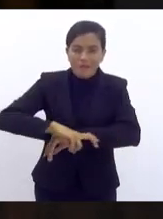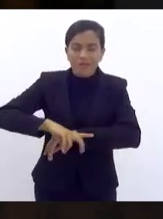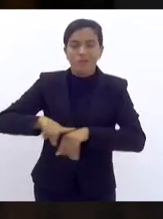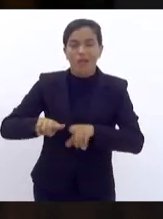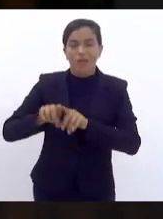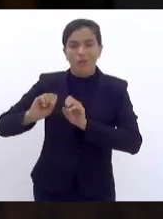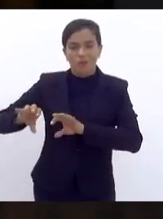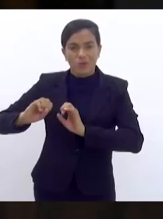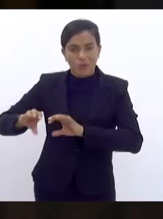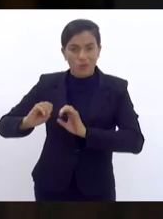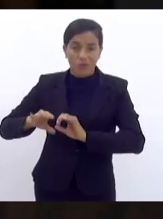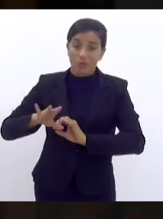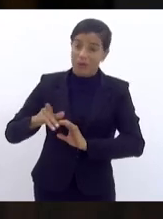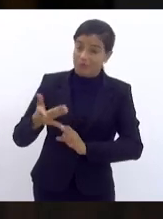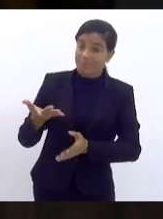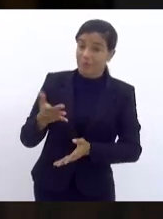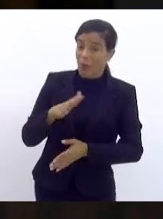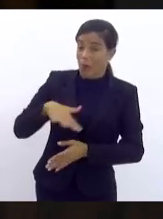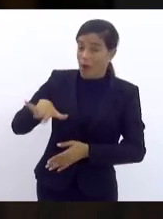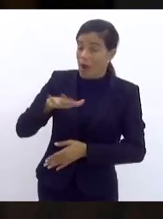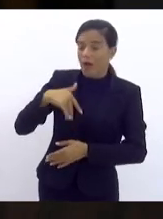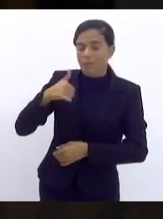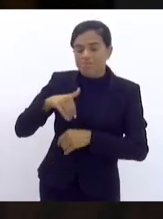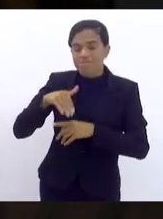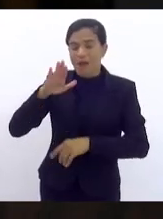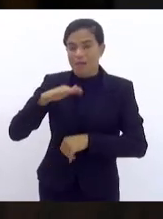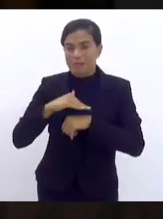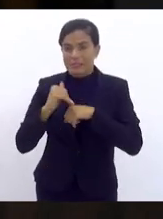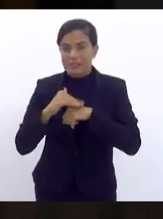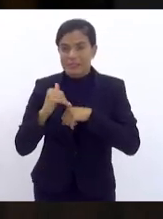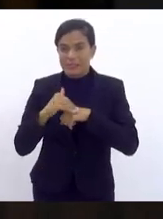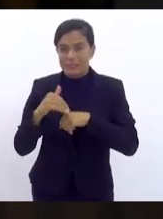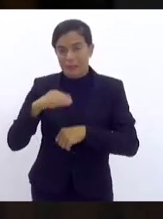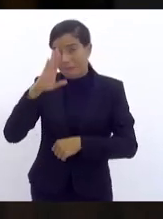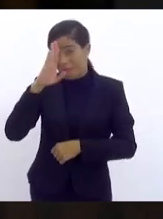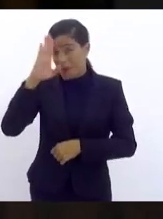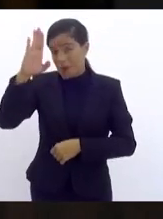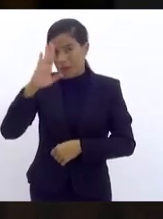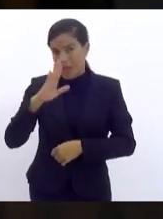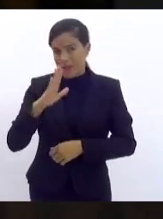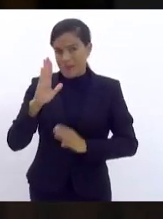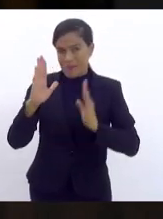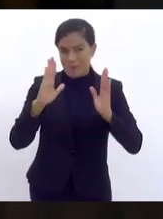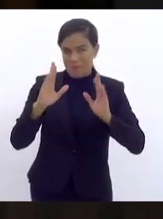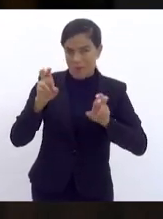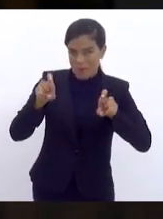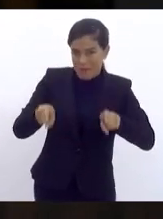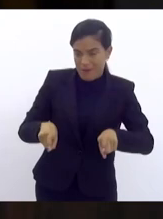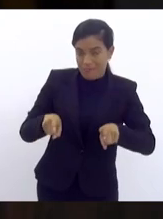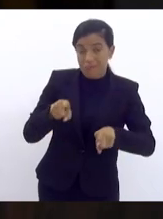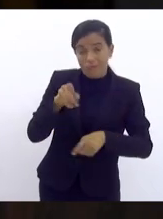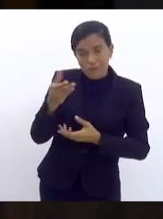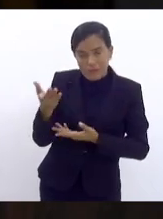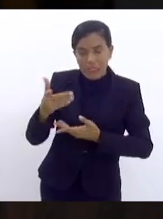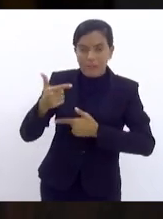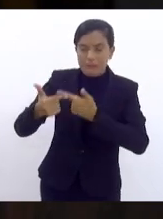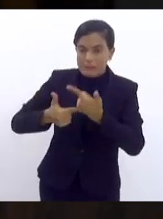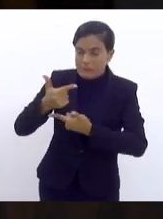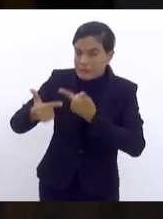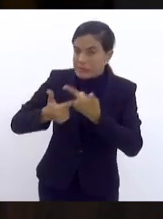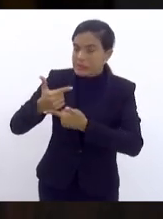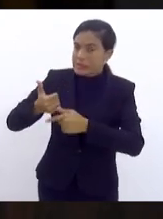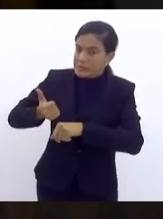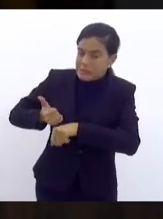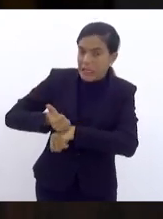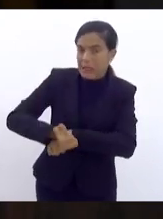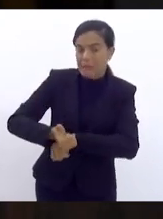educação, que é uma área que eu tenho um carinho, uma prioridade enorme no nosso mandato, e você tem se dedicado muito a isso, e essa dedicação,